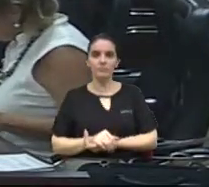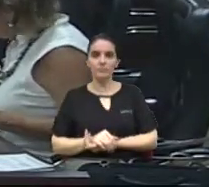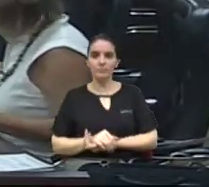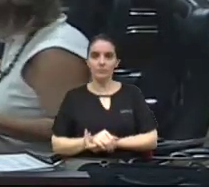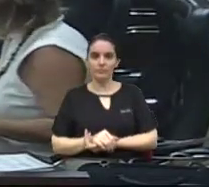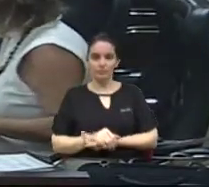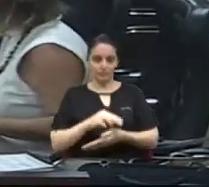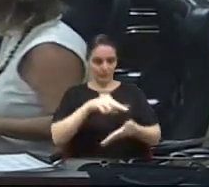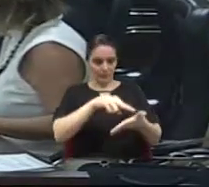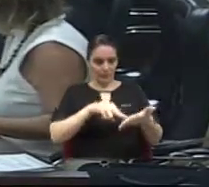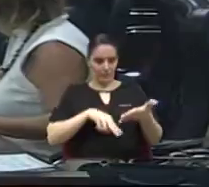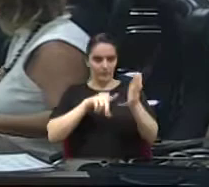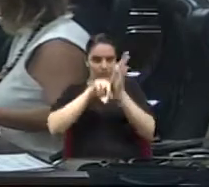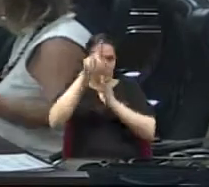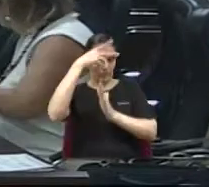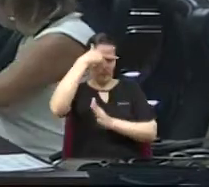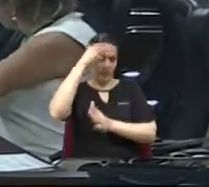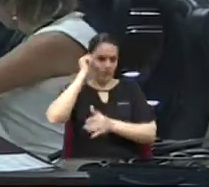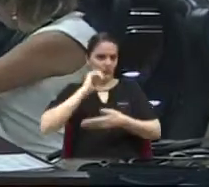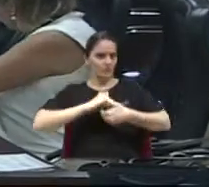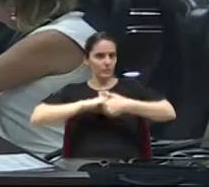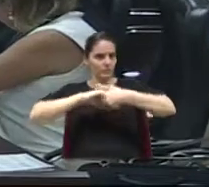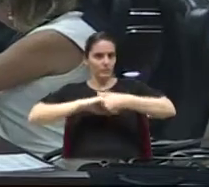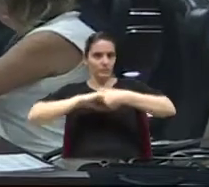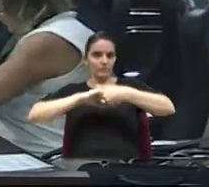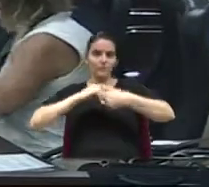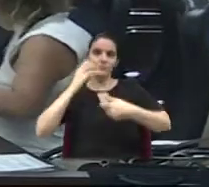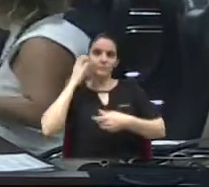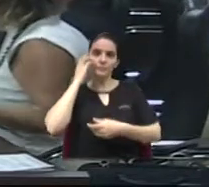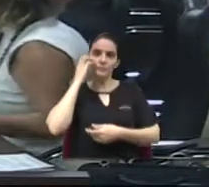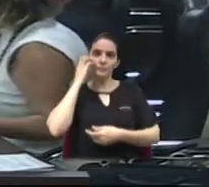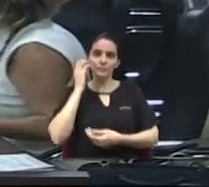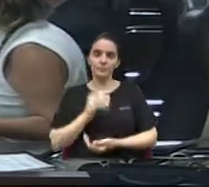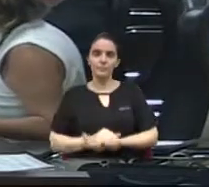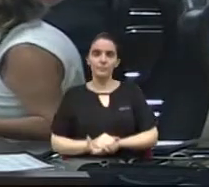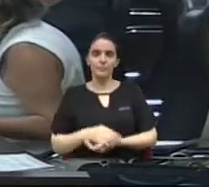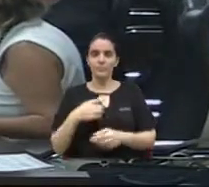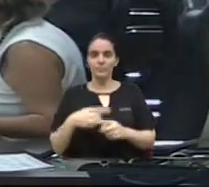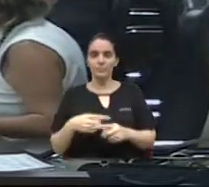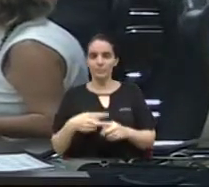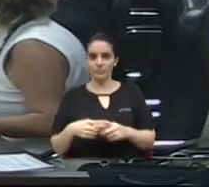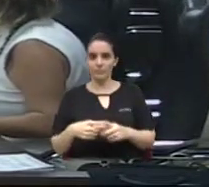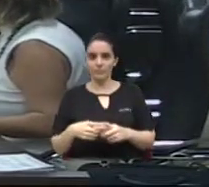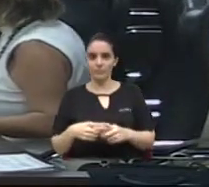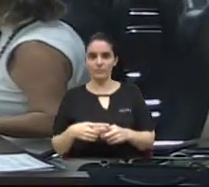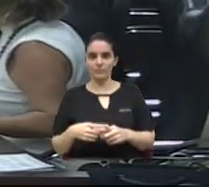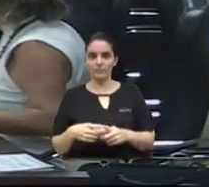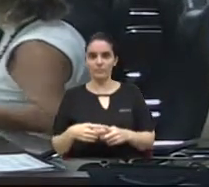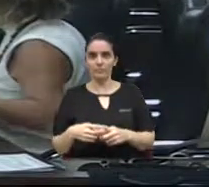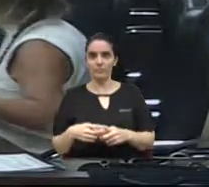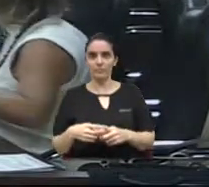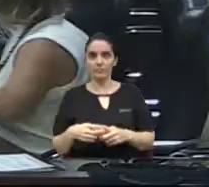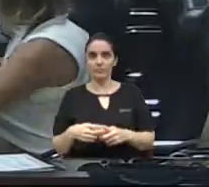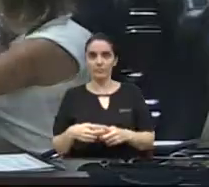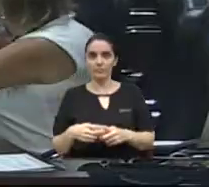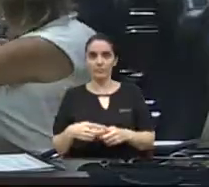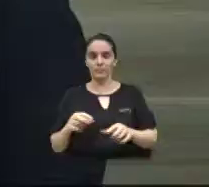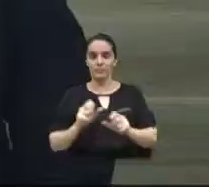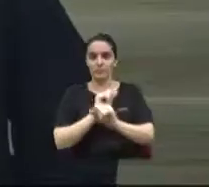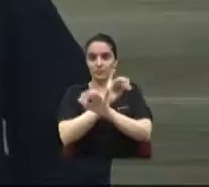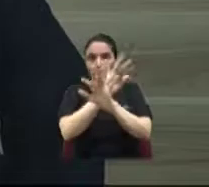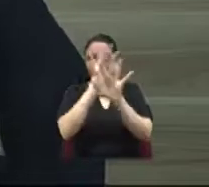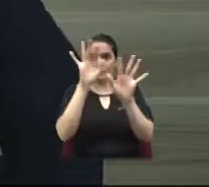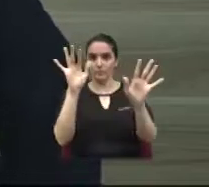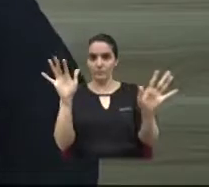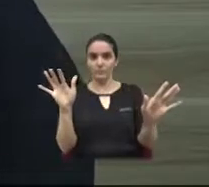O requerimento de vossa excelência, inclusive, parabenizar o doutor Marcelo, que de forma incisiva, límpida e translúcida, como um